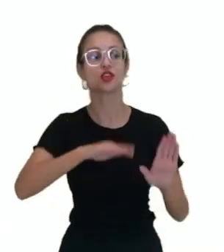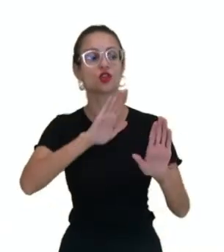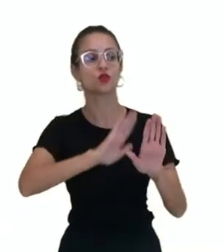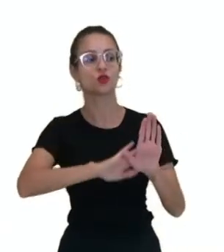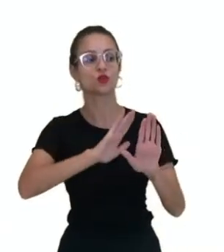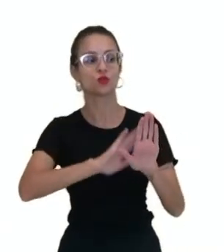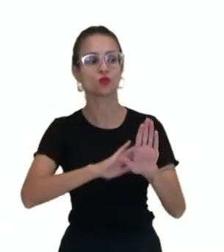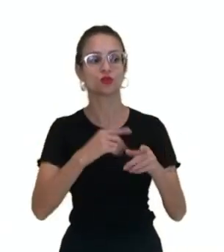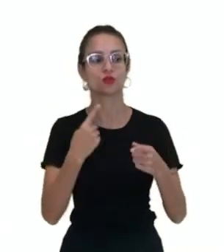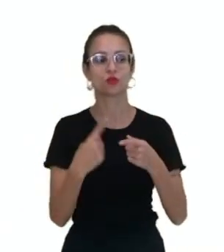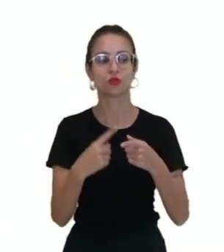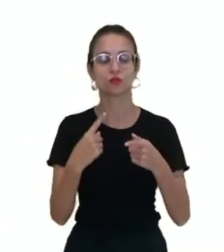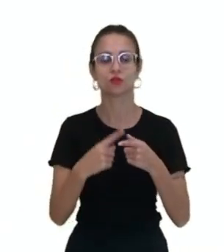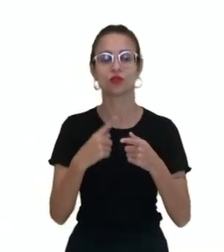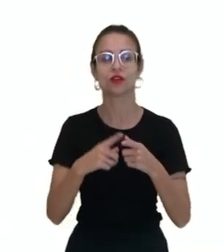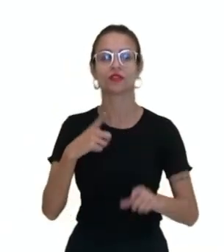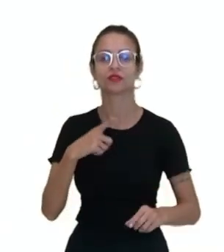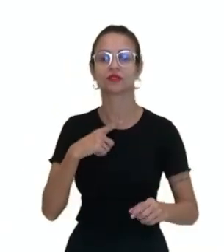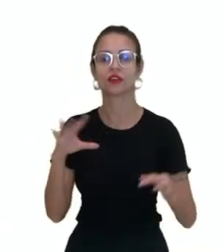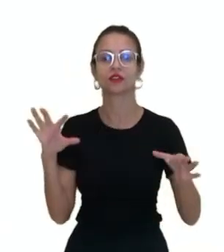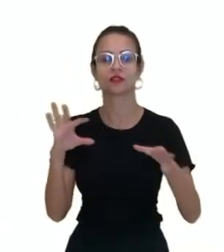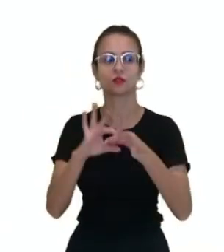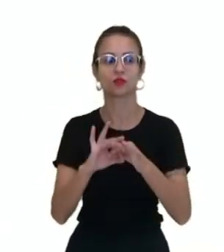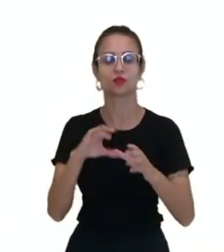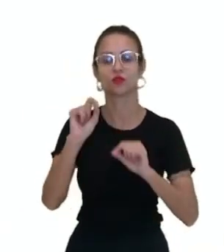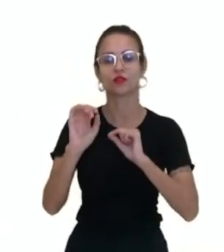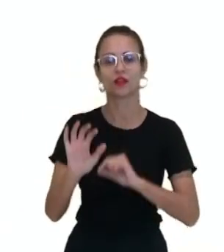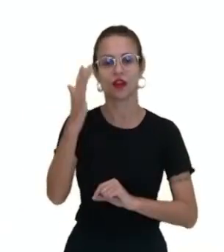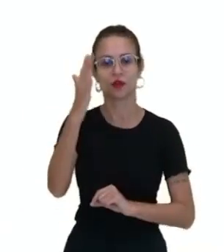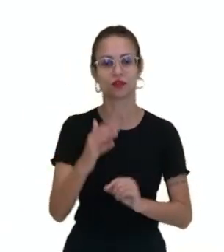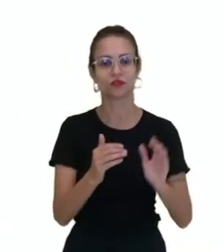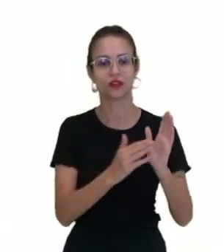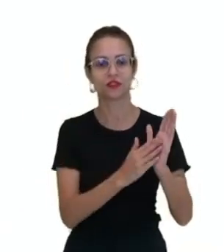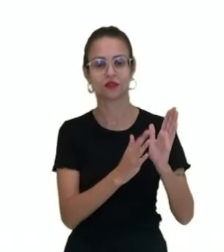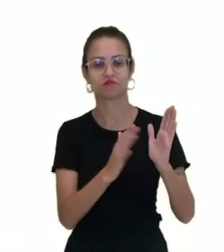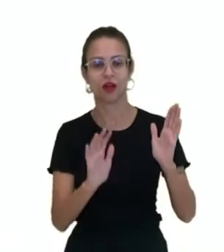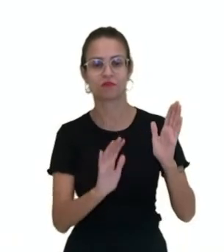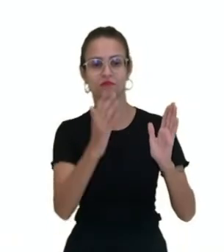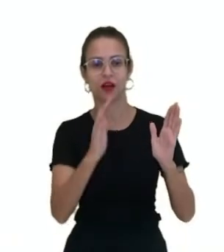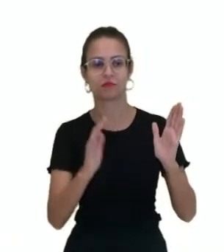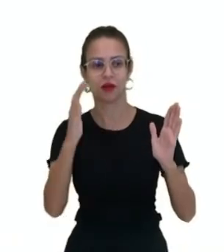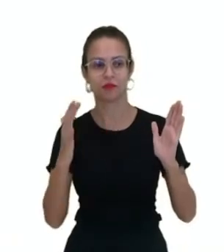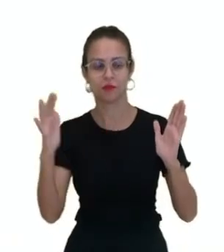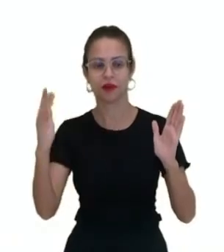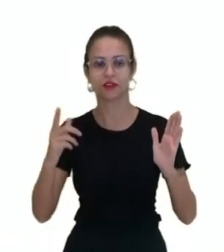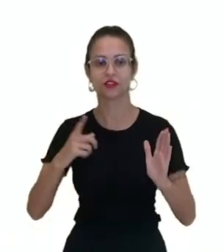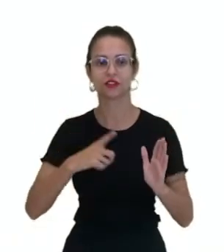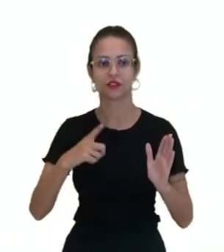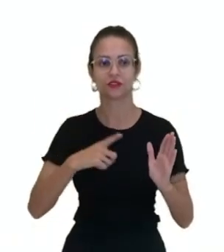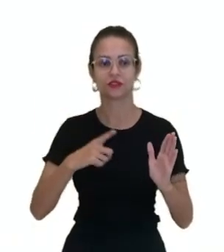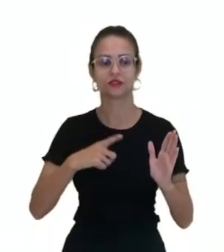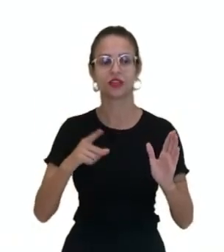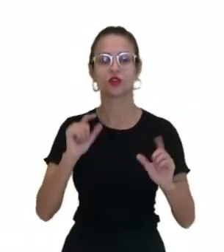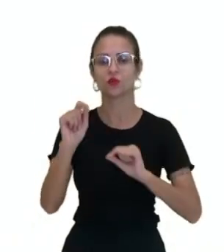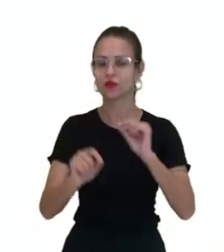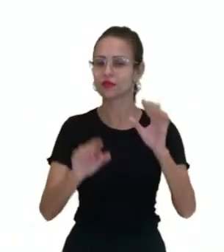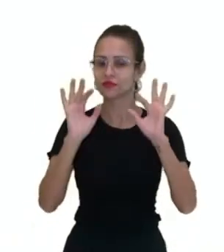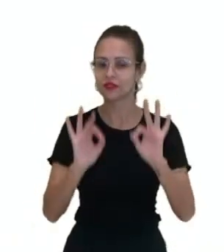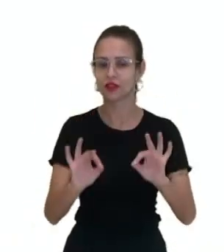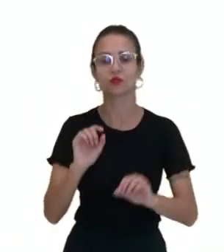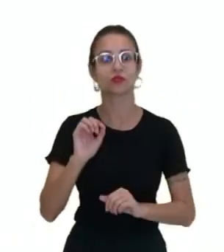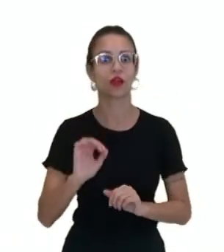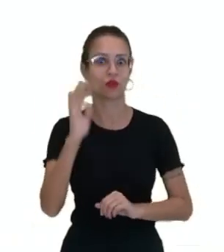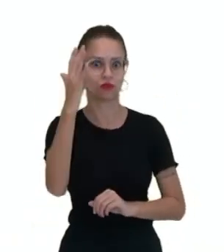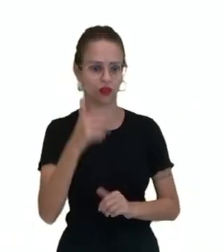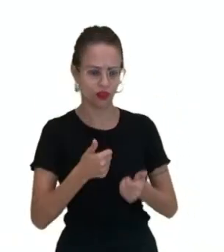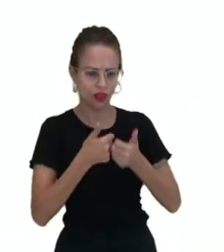ele vai de encontro ao que acontece no enredo do conto, no qual os discípulos fazem exatamente tudo o que o mestre